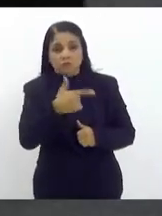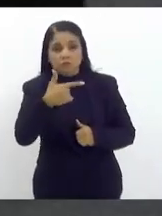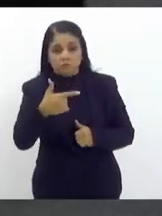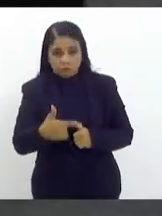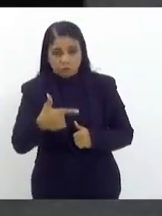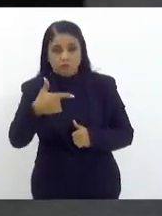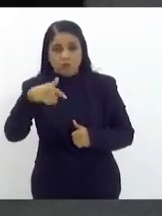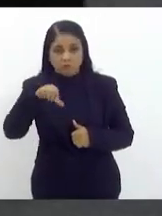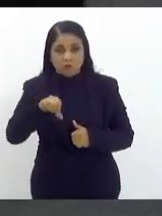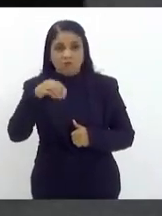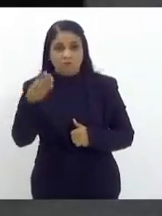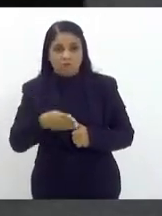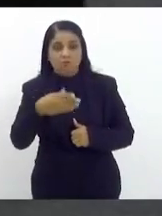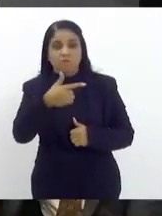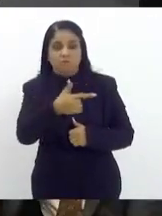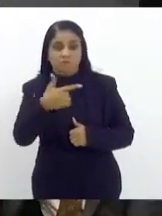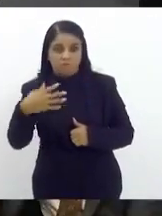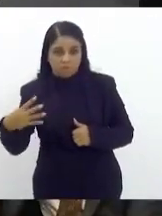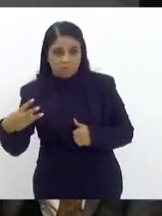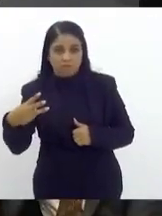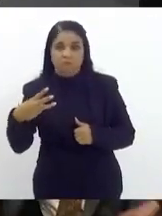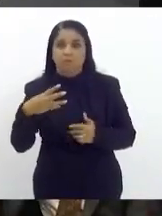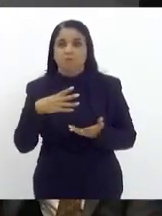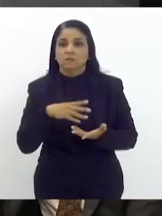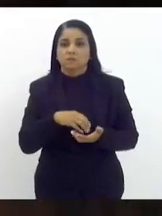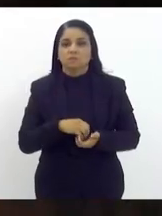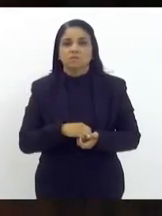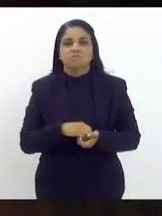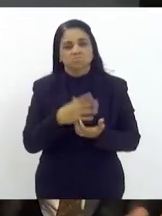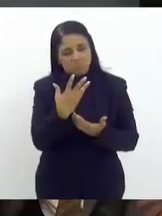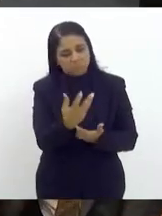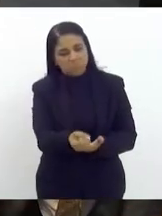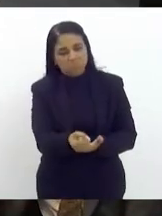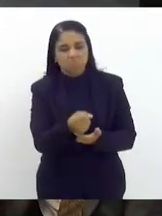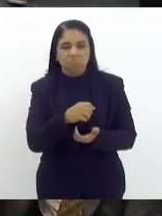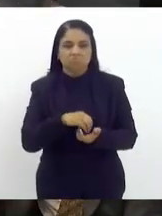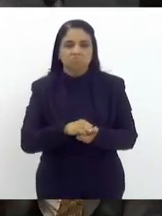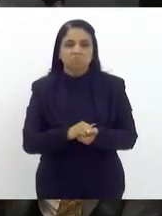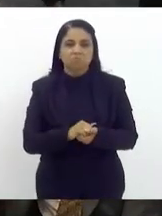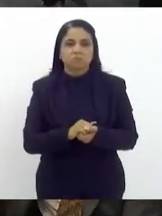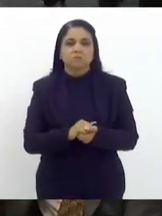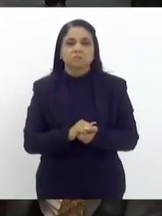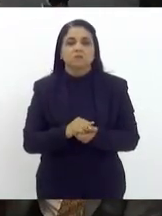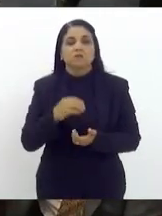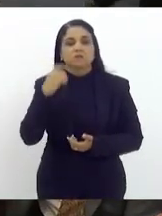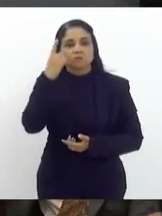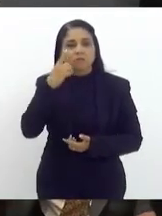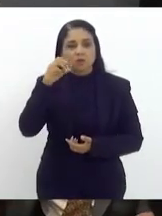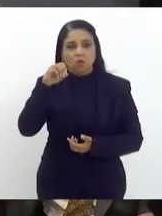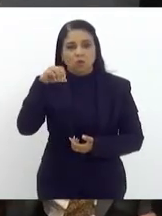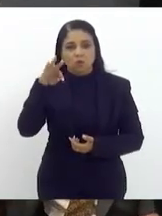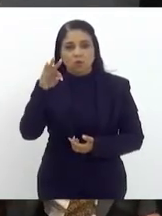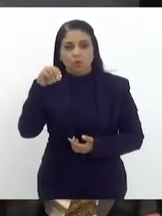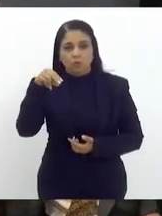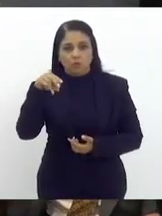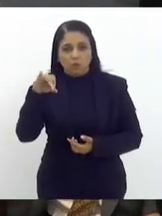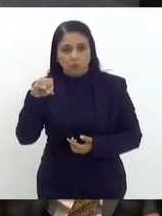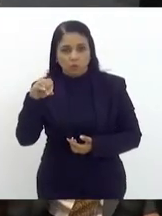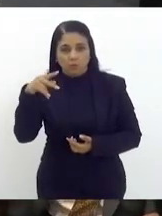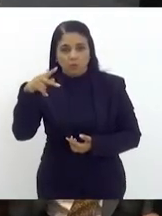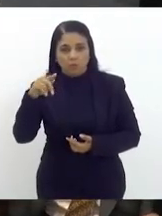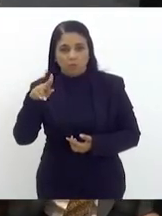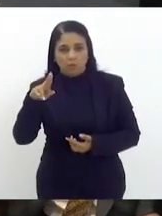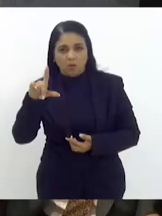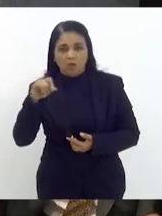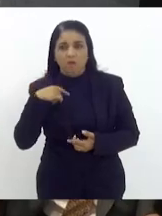resolução 83 de 2023 consignado deputado Ottoni de Paula eu queria consignar